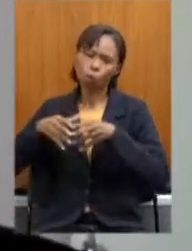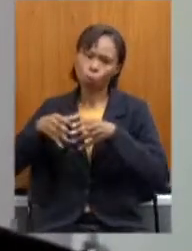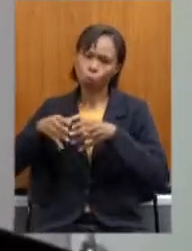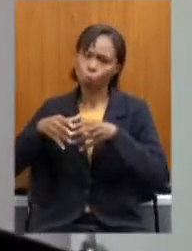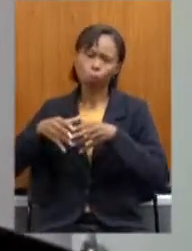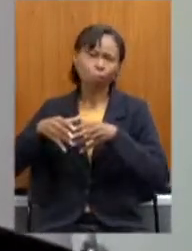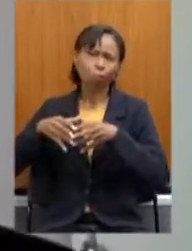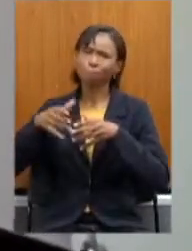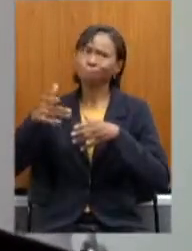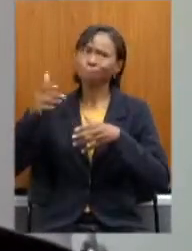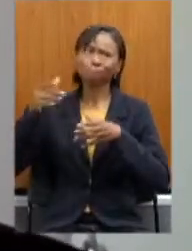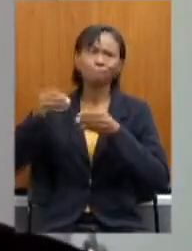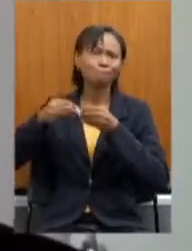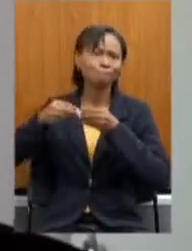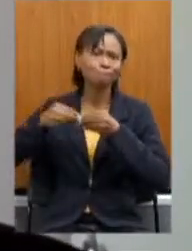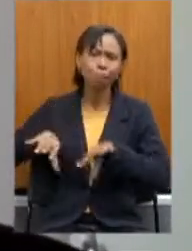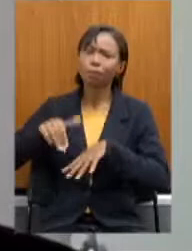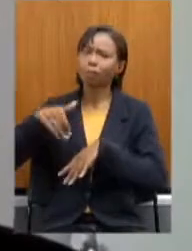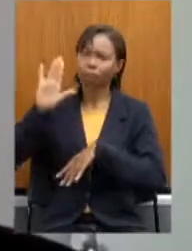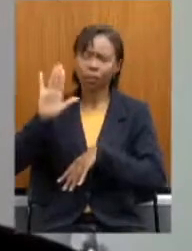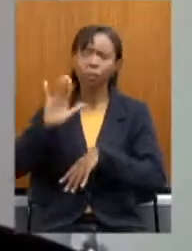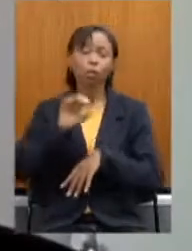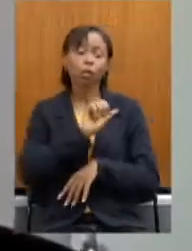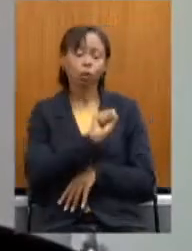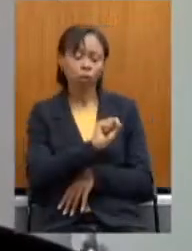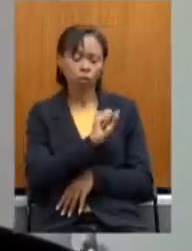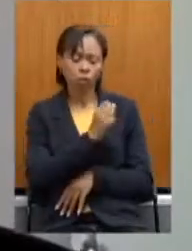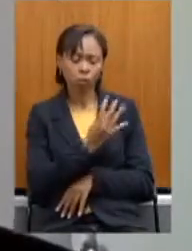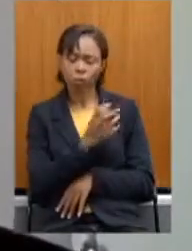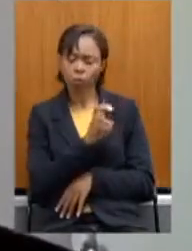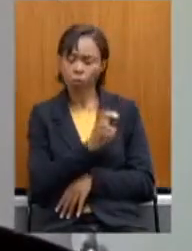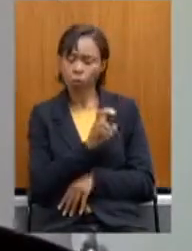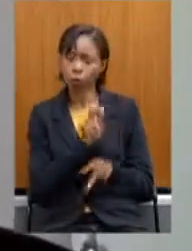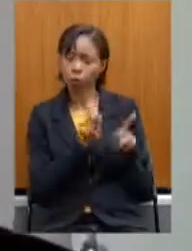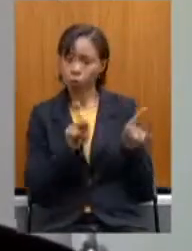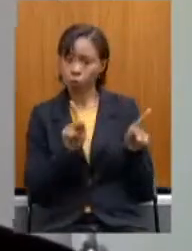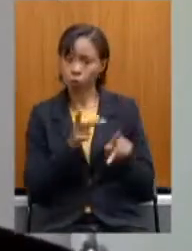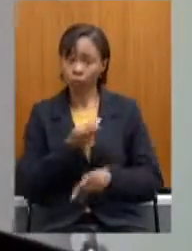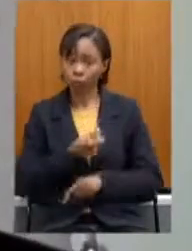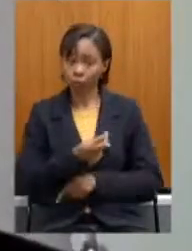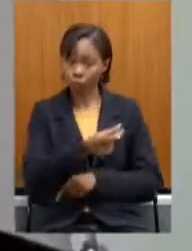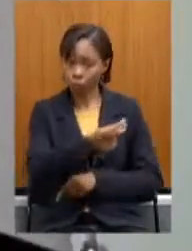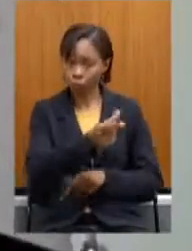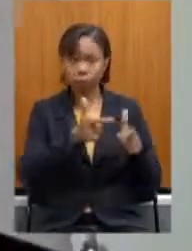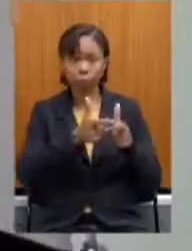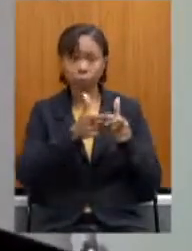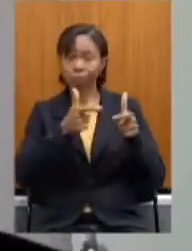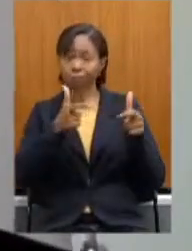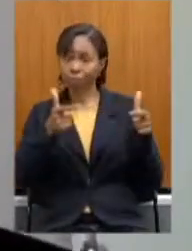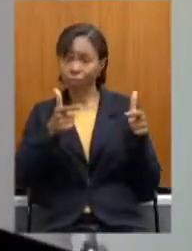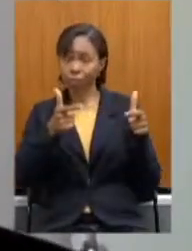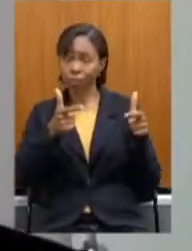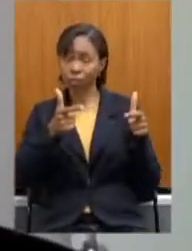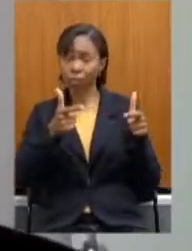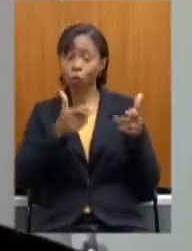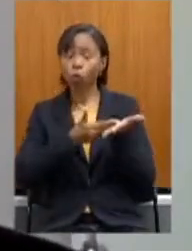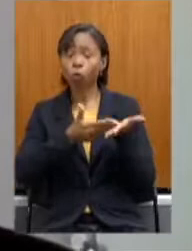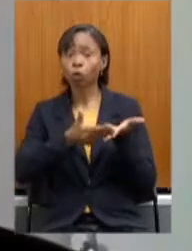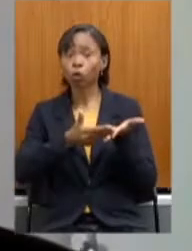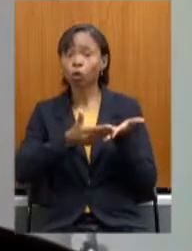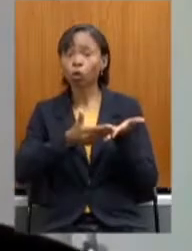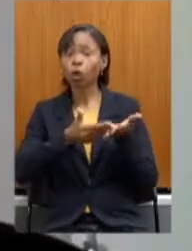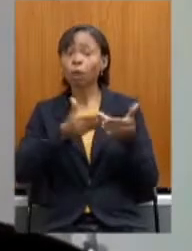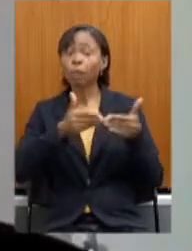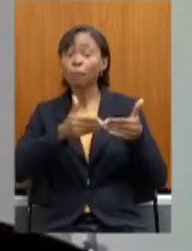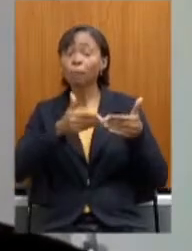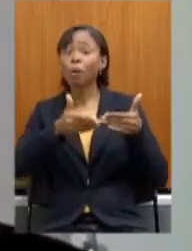ainda, então nós temos 845 professores efetivos, a maioria ingressante após 2017, na